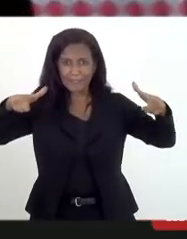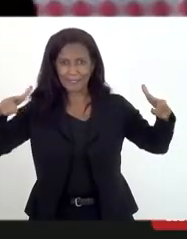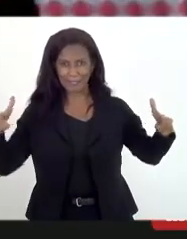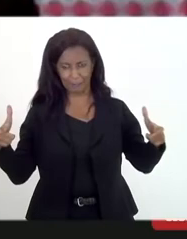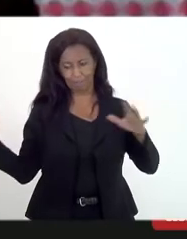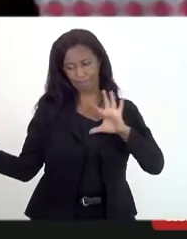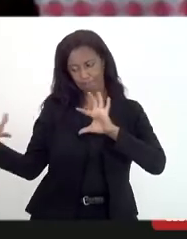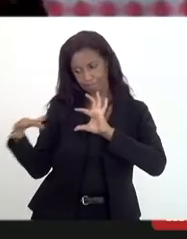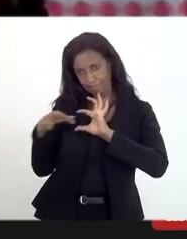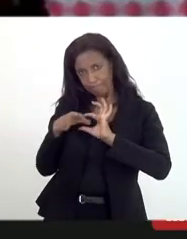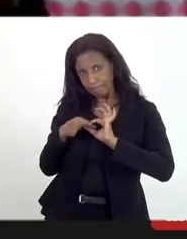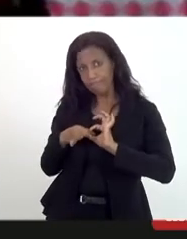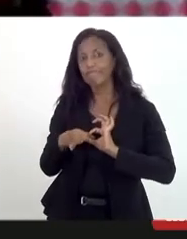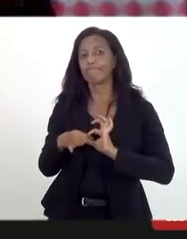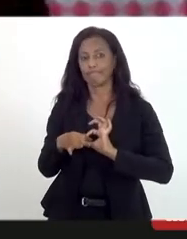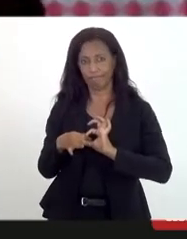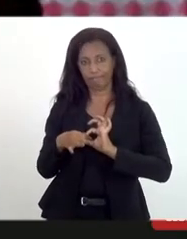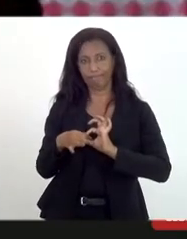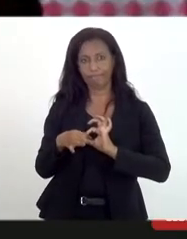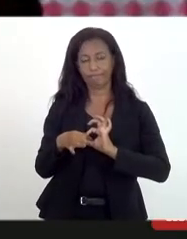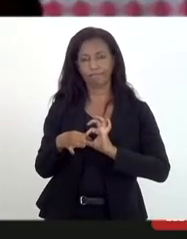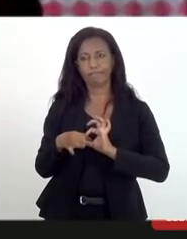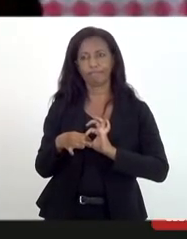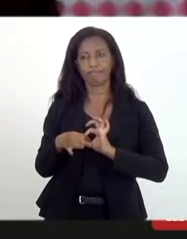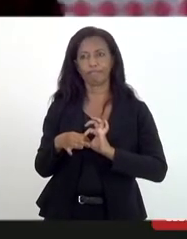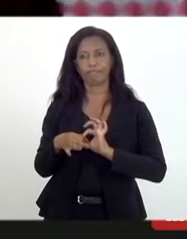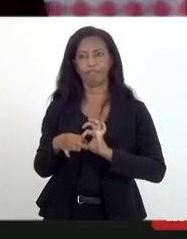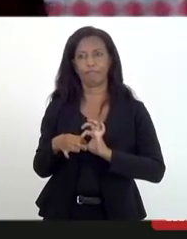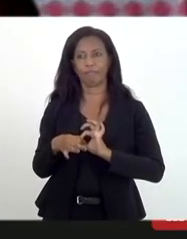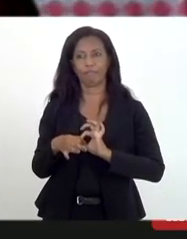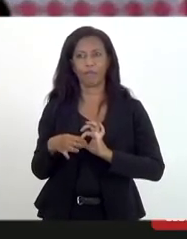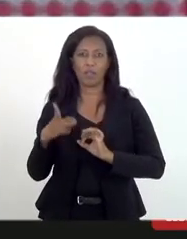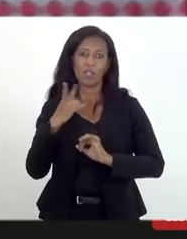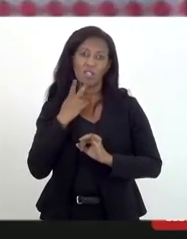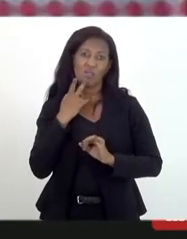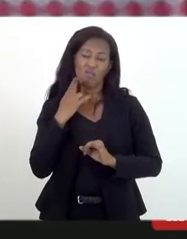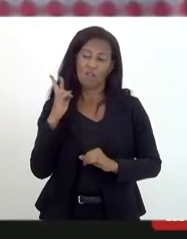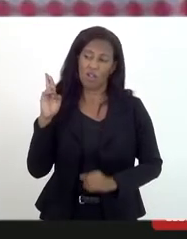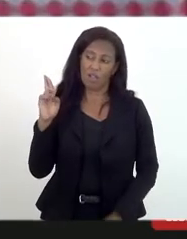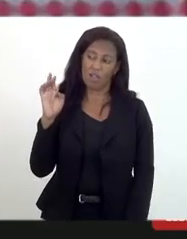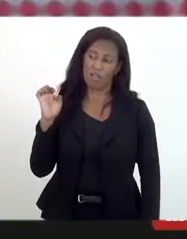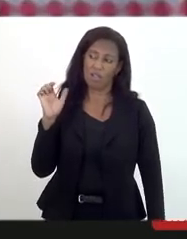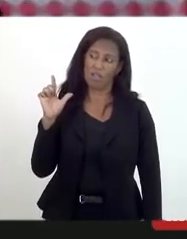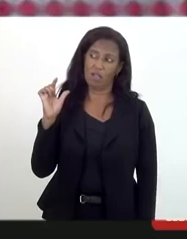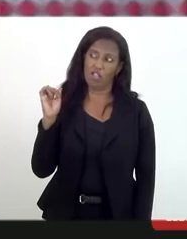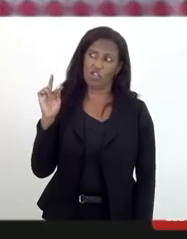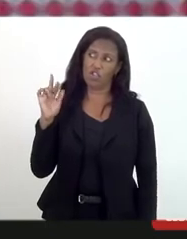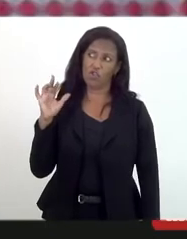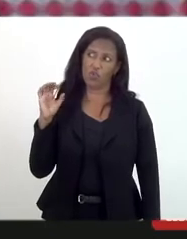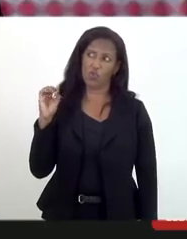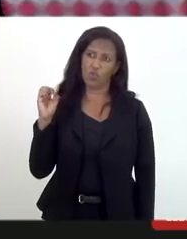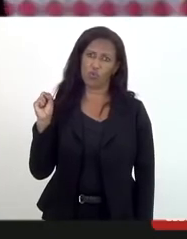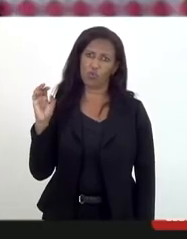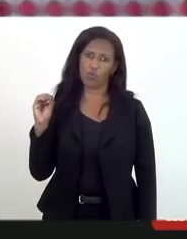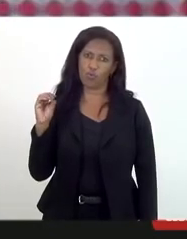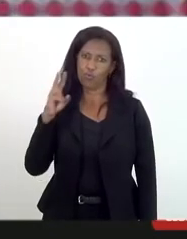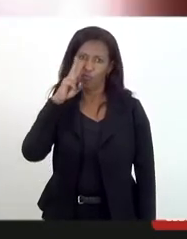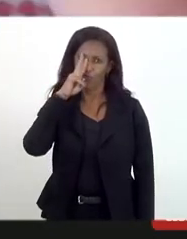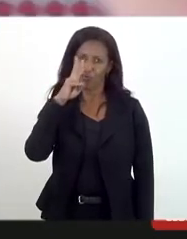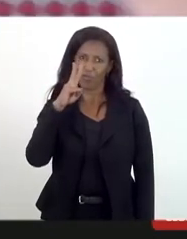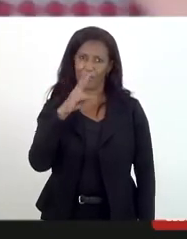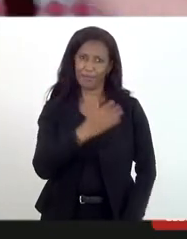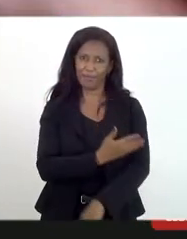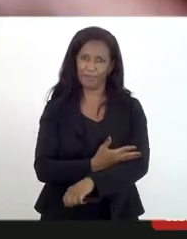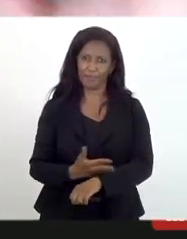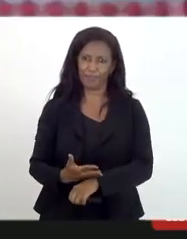aliados a um espectro eu vou chamar religioso por força do hábito me